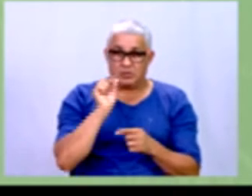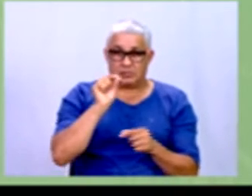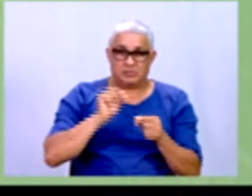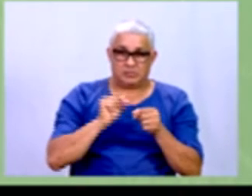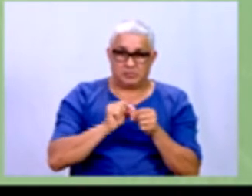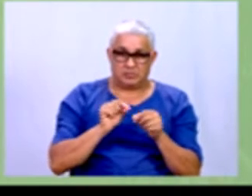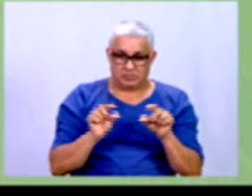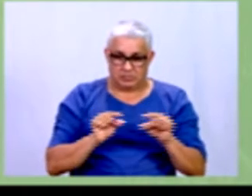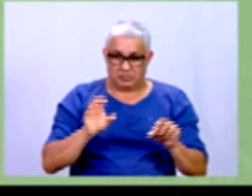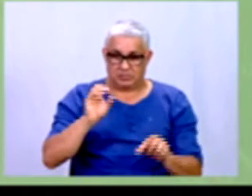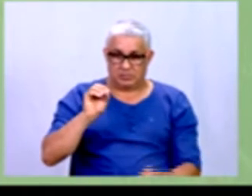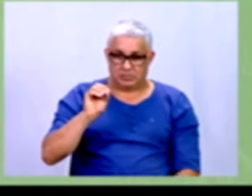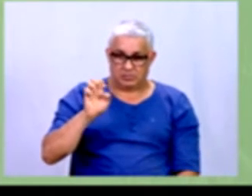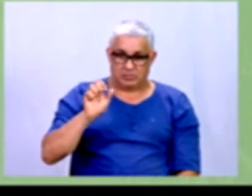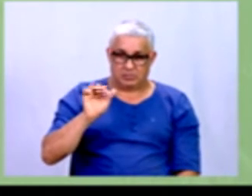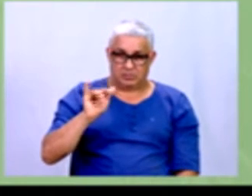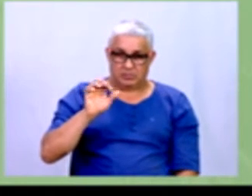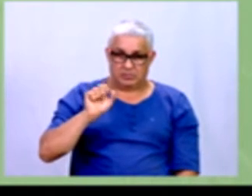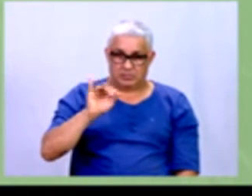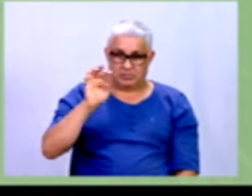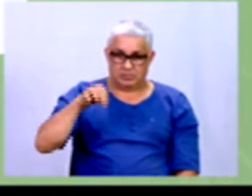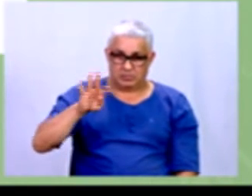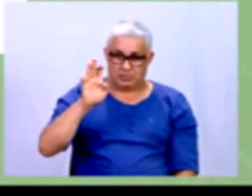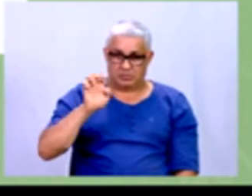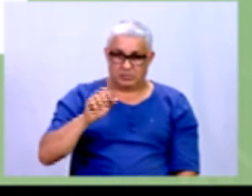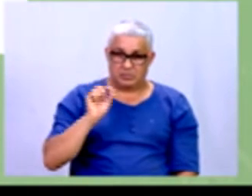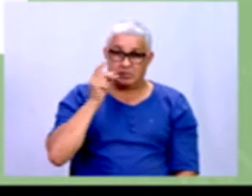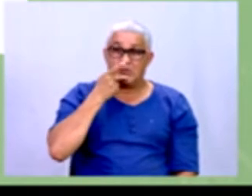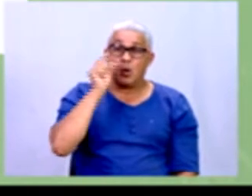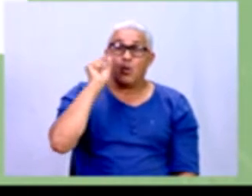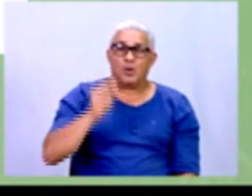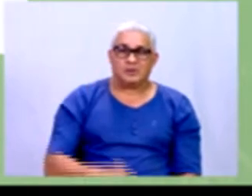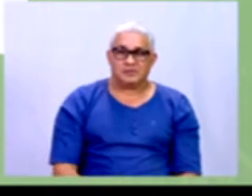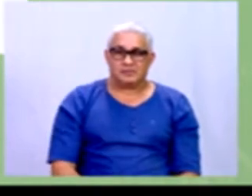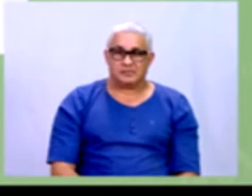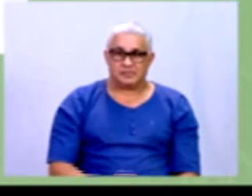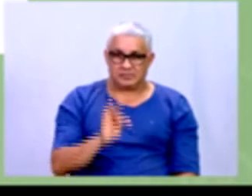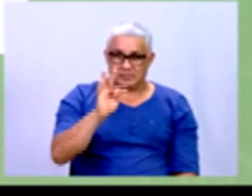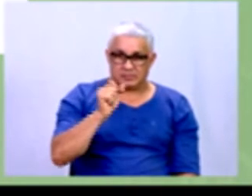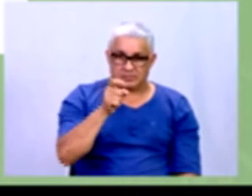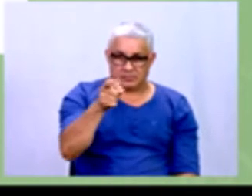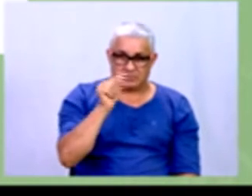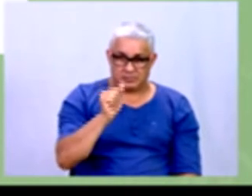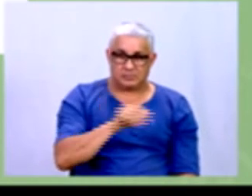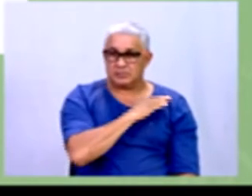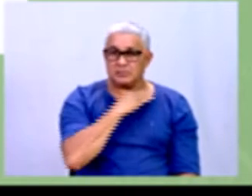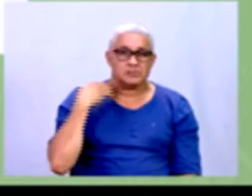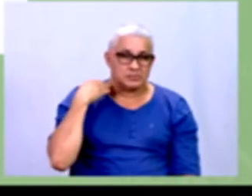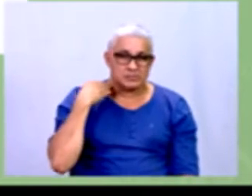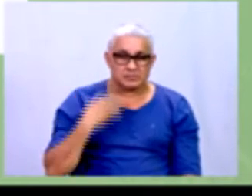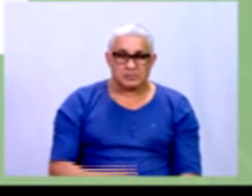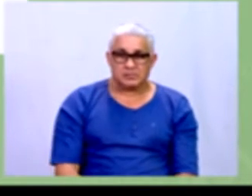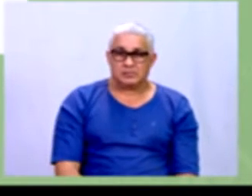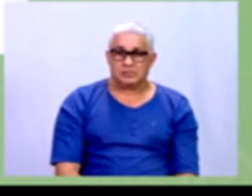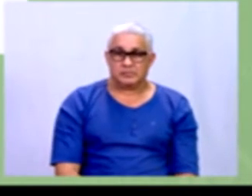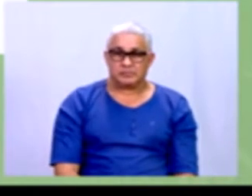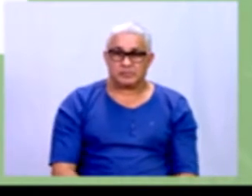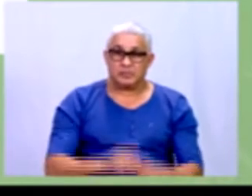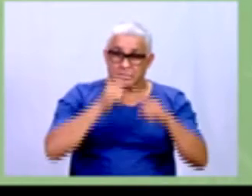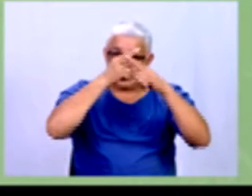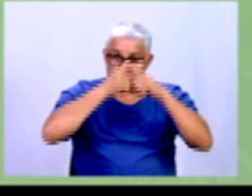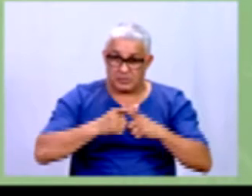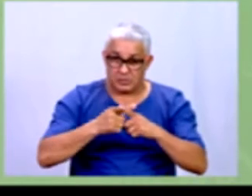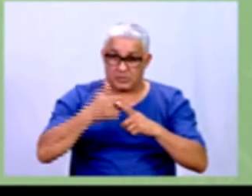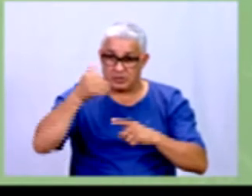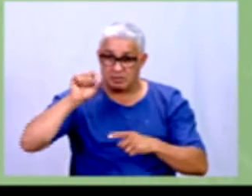vai fazer com esse coeficiente a gente está falando de taxa de mortalidade taxa de mortalidade a gente multiplica